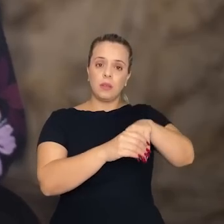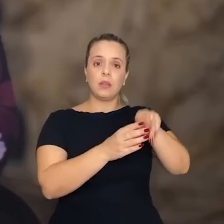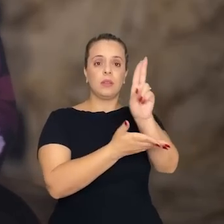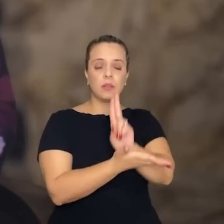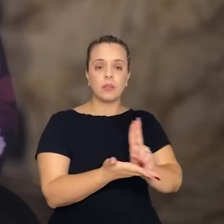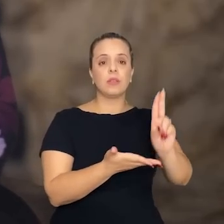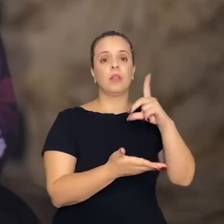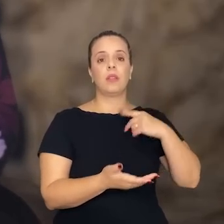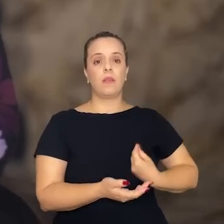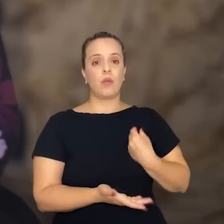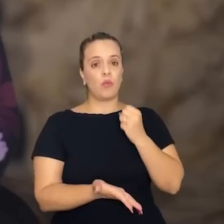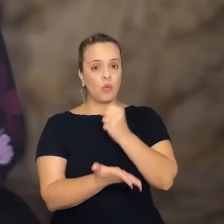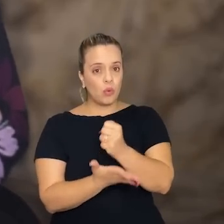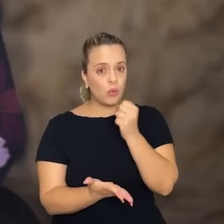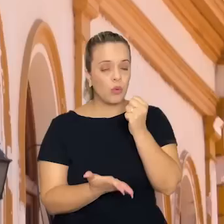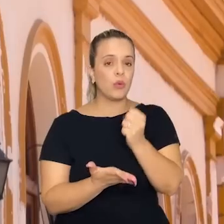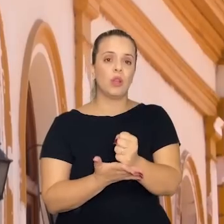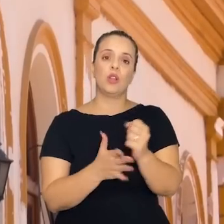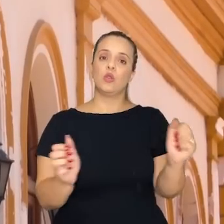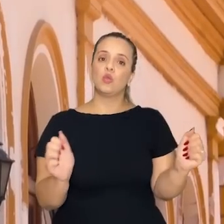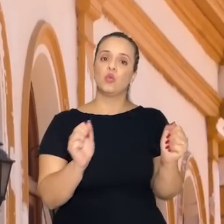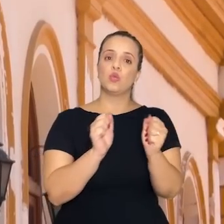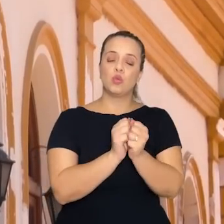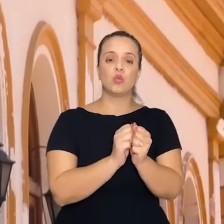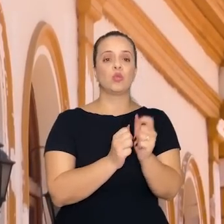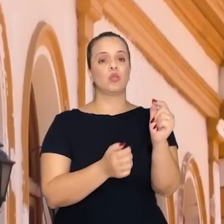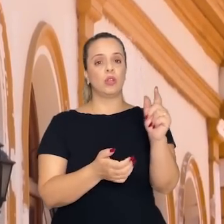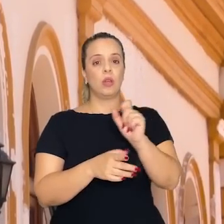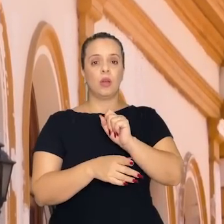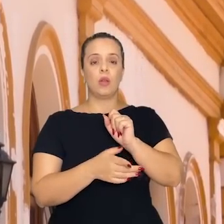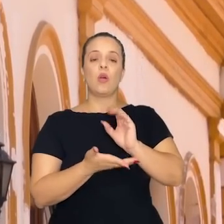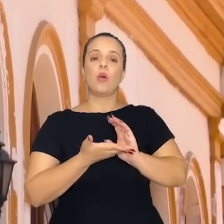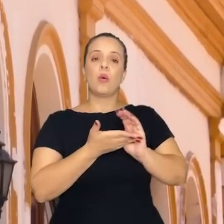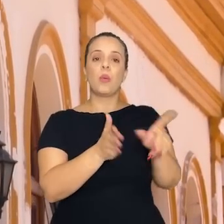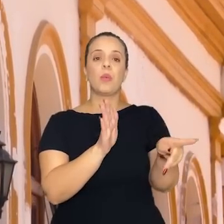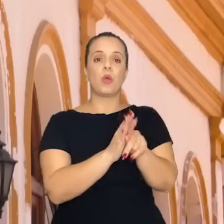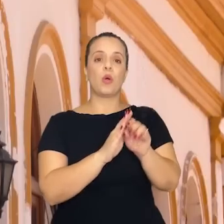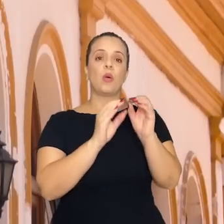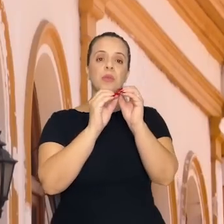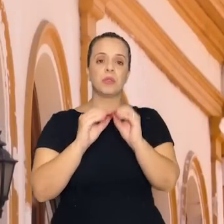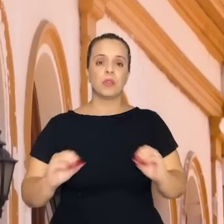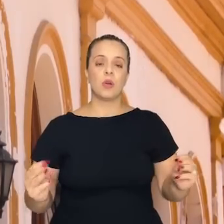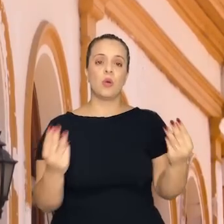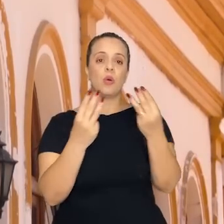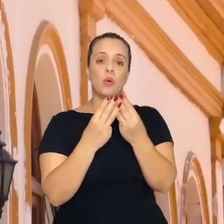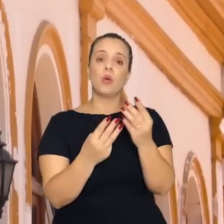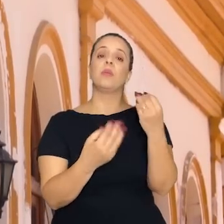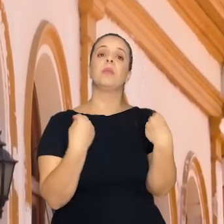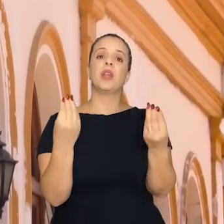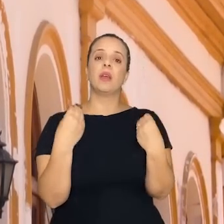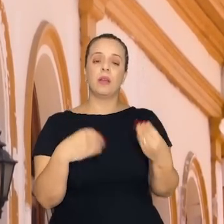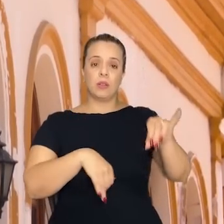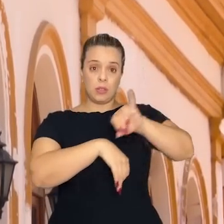contrato inclusive com financiamento da ONU para que o centro histórico de Cuiabá possa